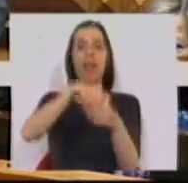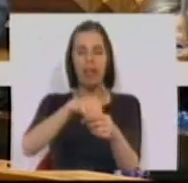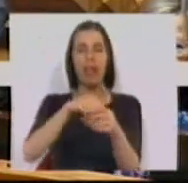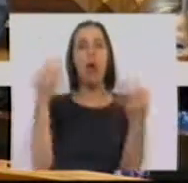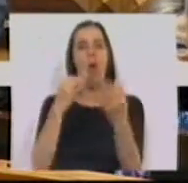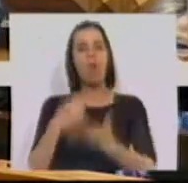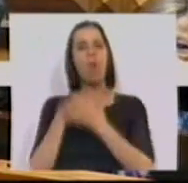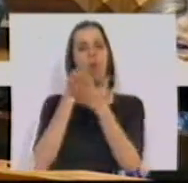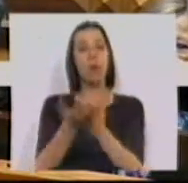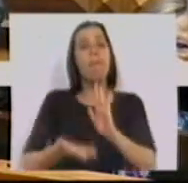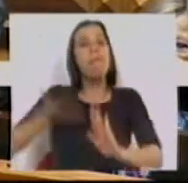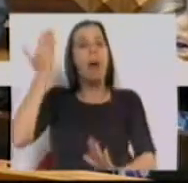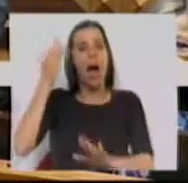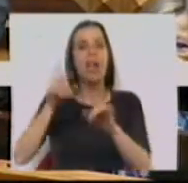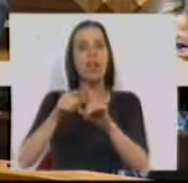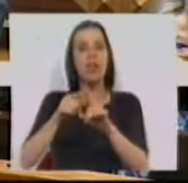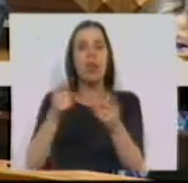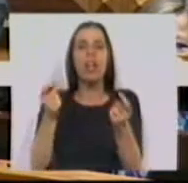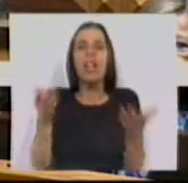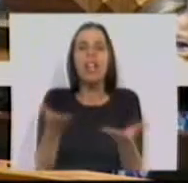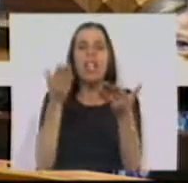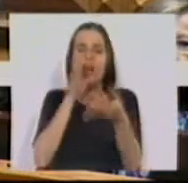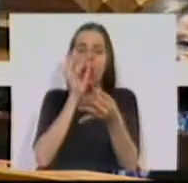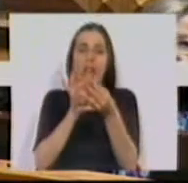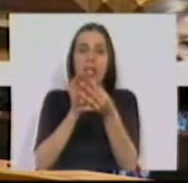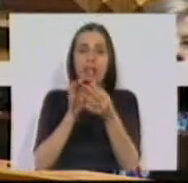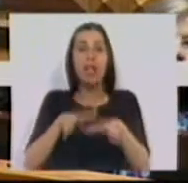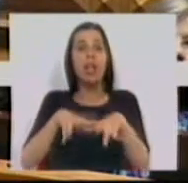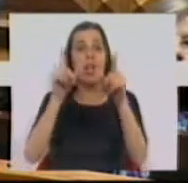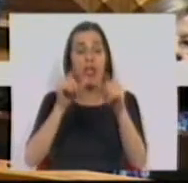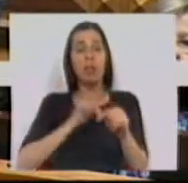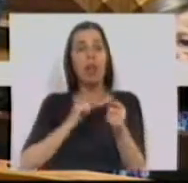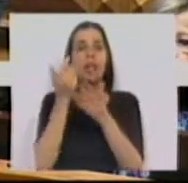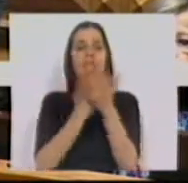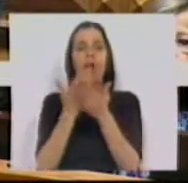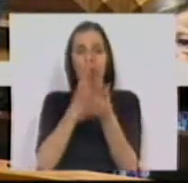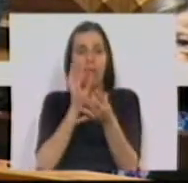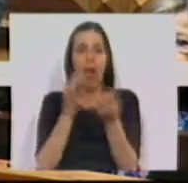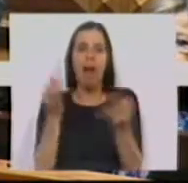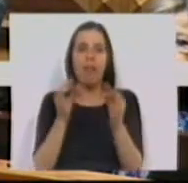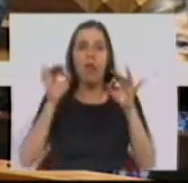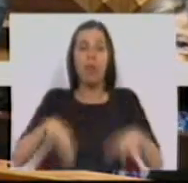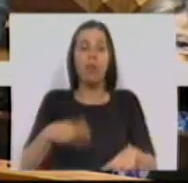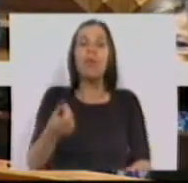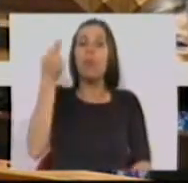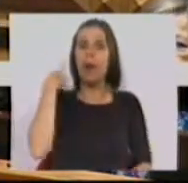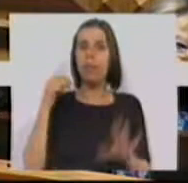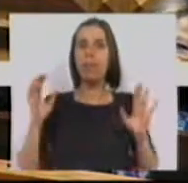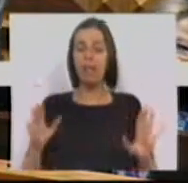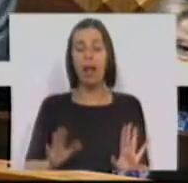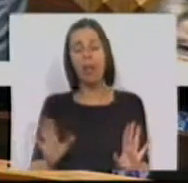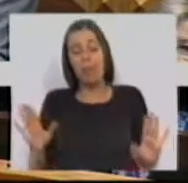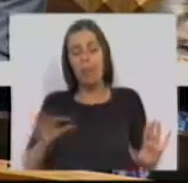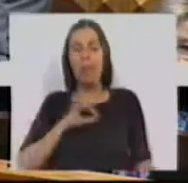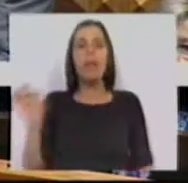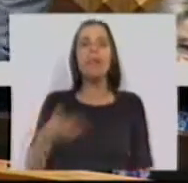que houve um contributo maior para o ligeiro, ainda que ligeiro, crescimento da nossa economia no final do ano passado. Mas,